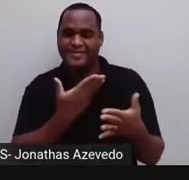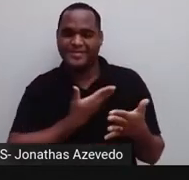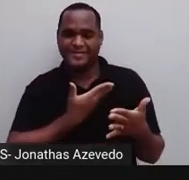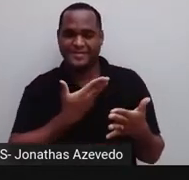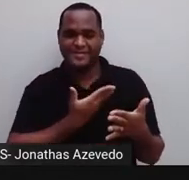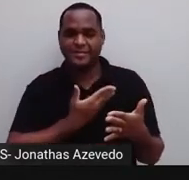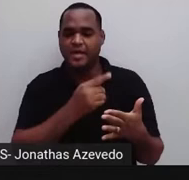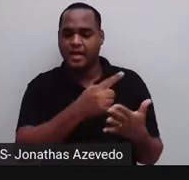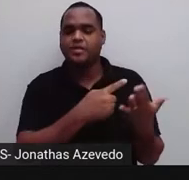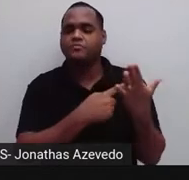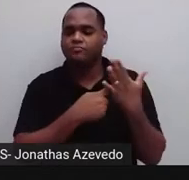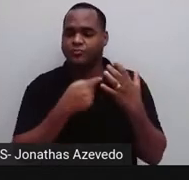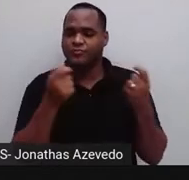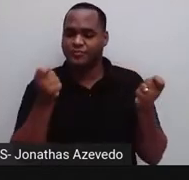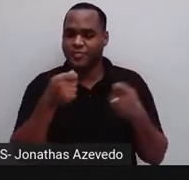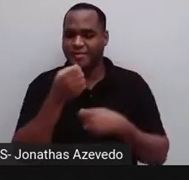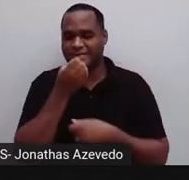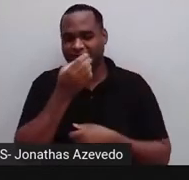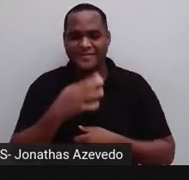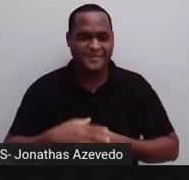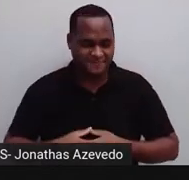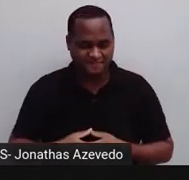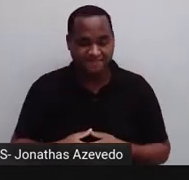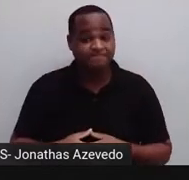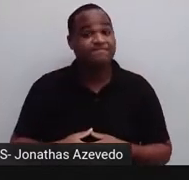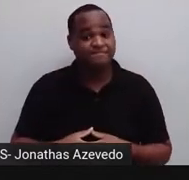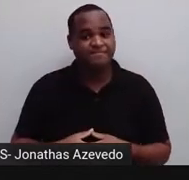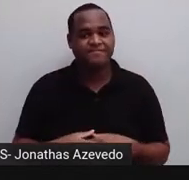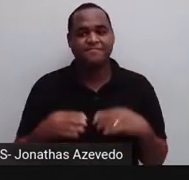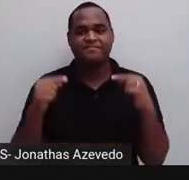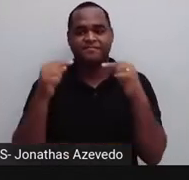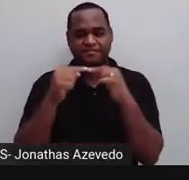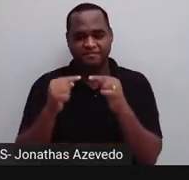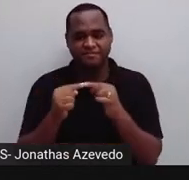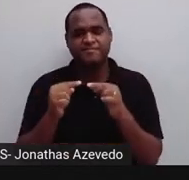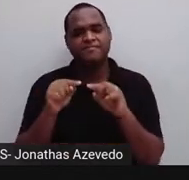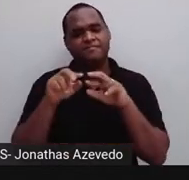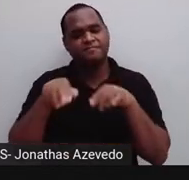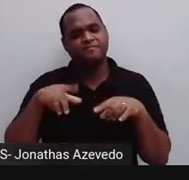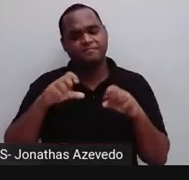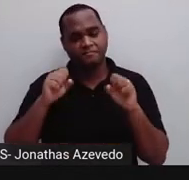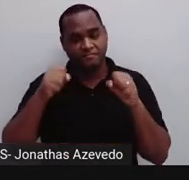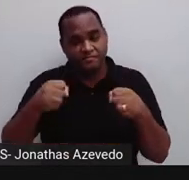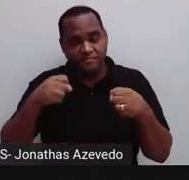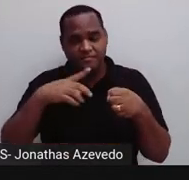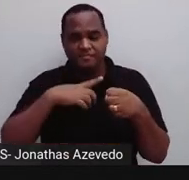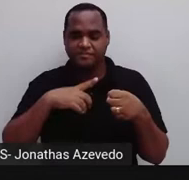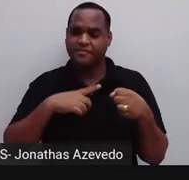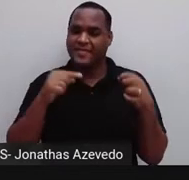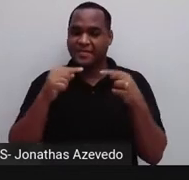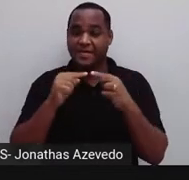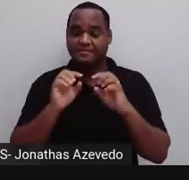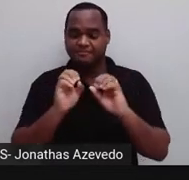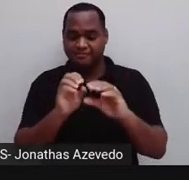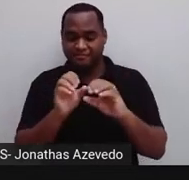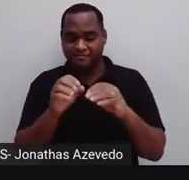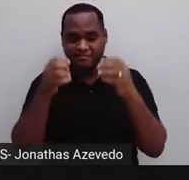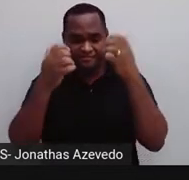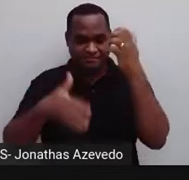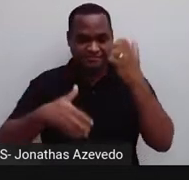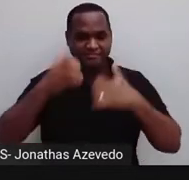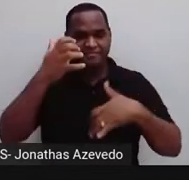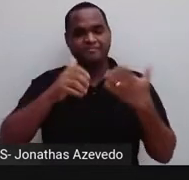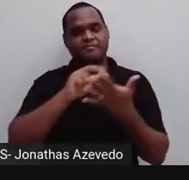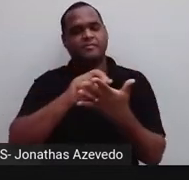nos ajudar e foi dessa forma que a gente sempre fez as nossas aulas, procurando